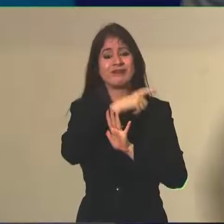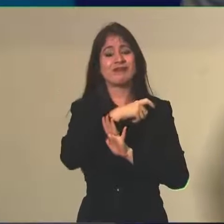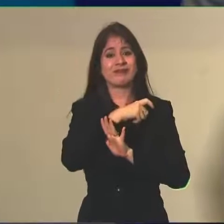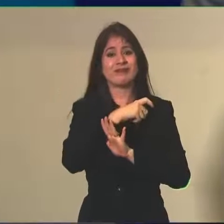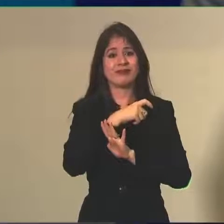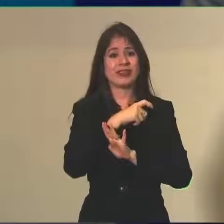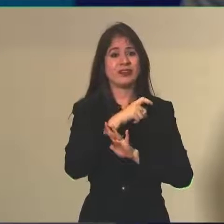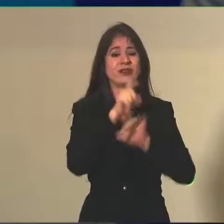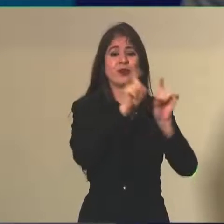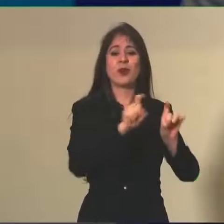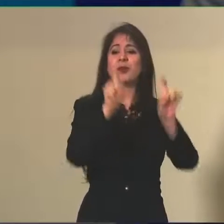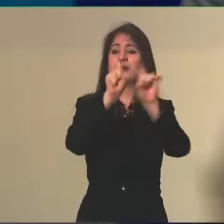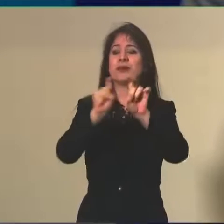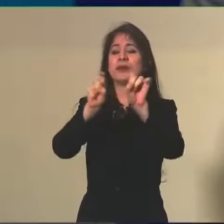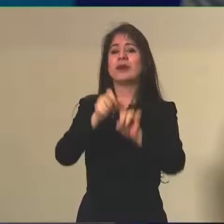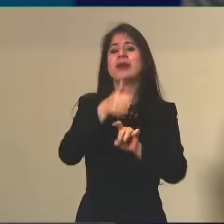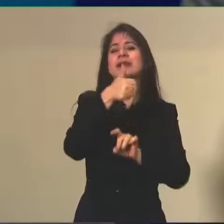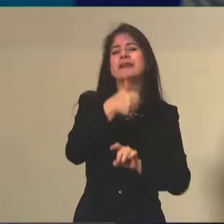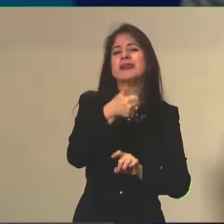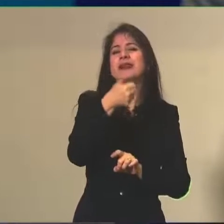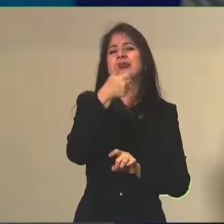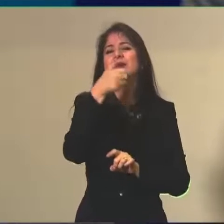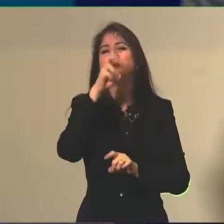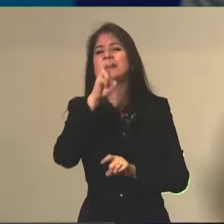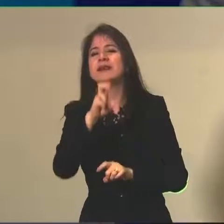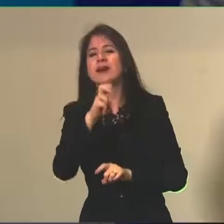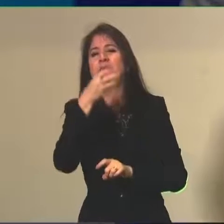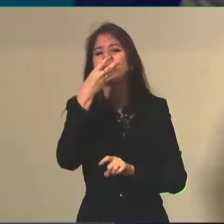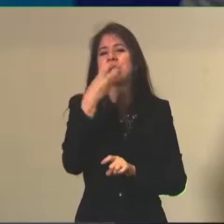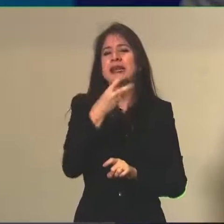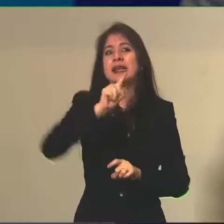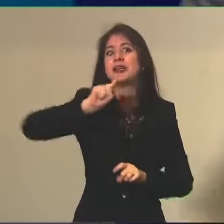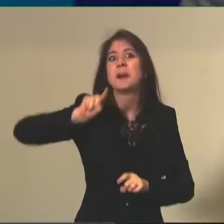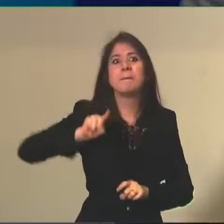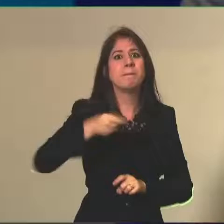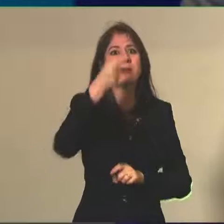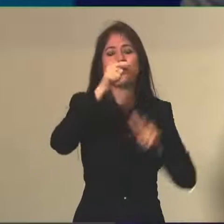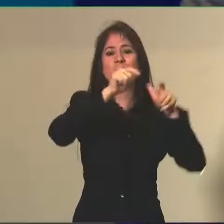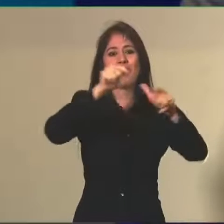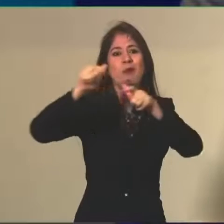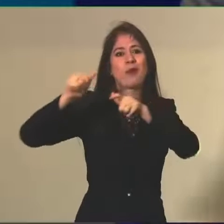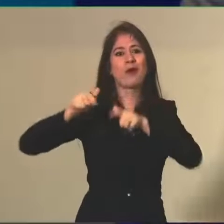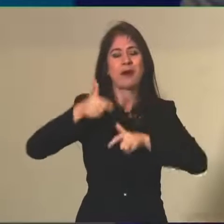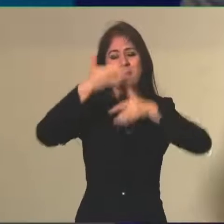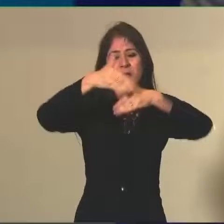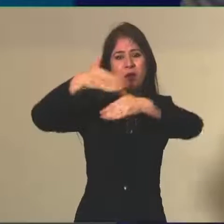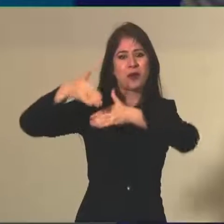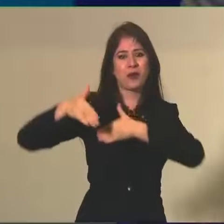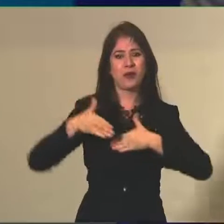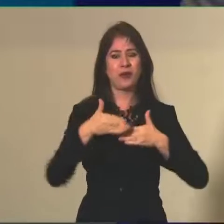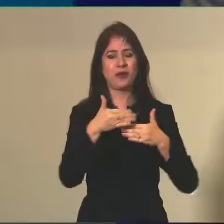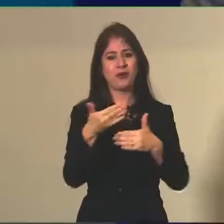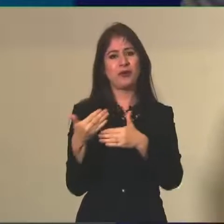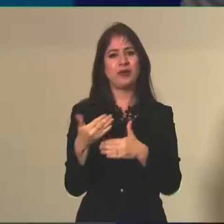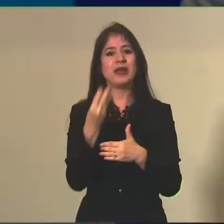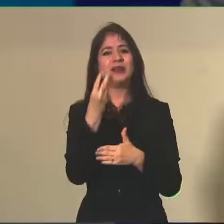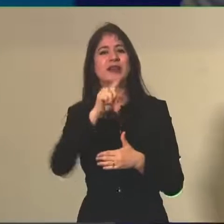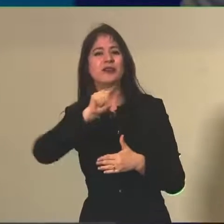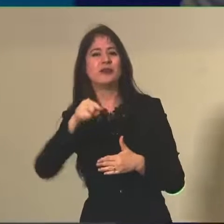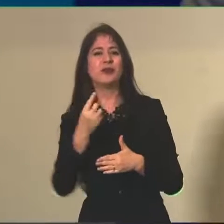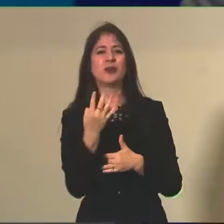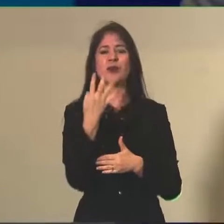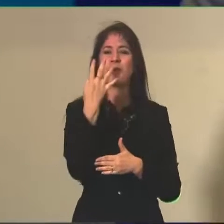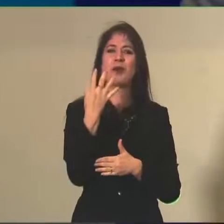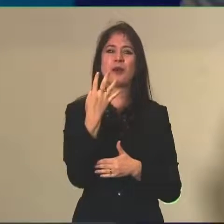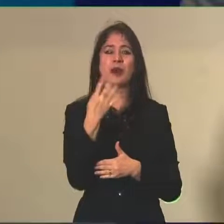levar o computador para esses 153 mil locais de aplicação, 3,4 milhões de computadores disponíveis, então tem que